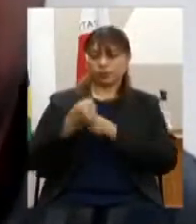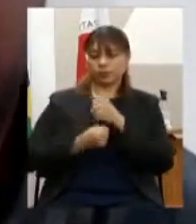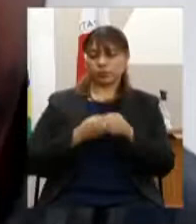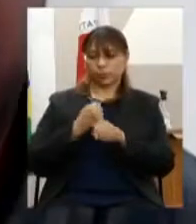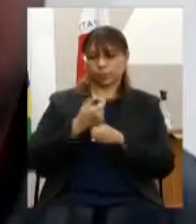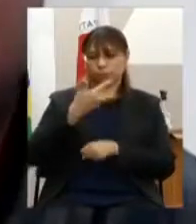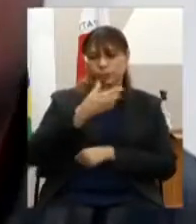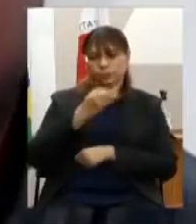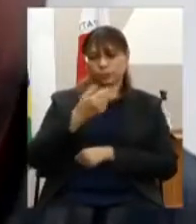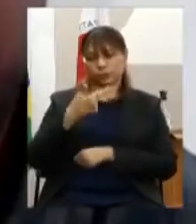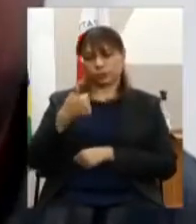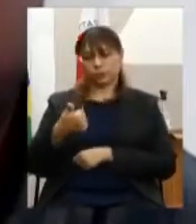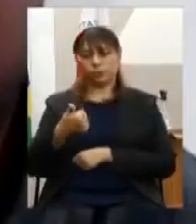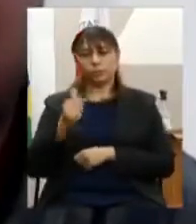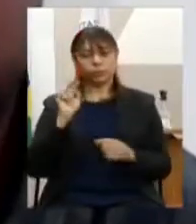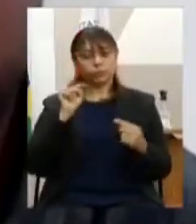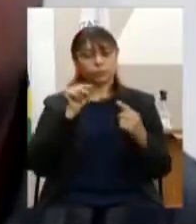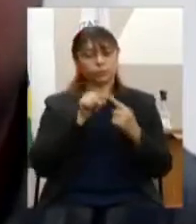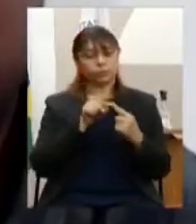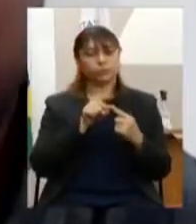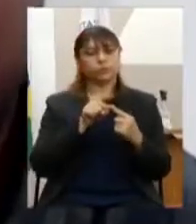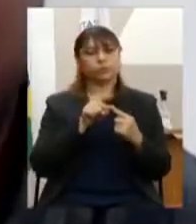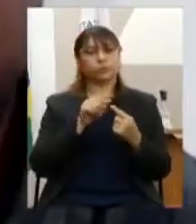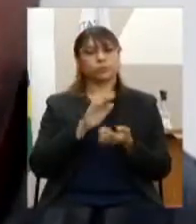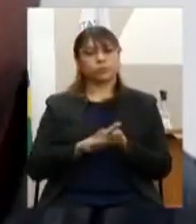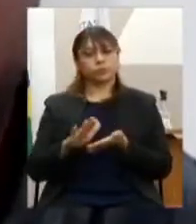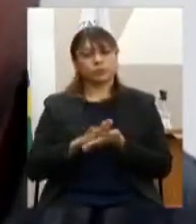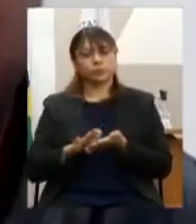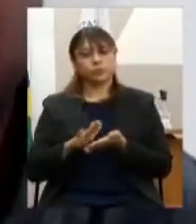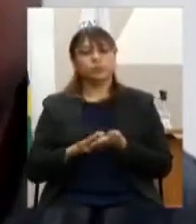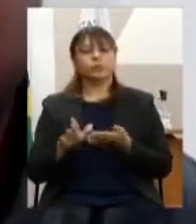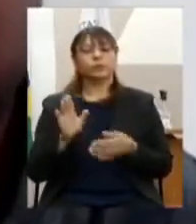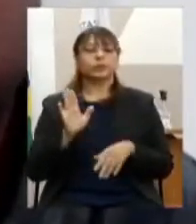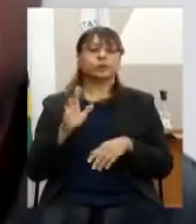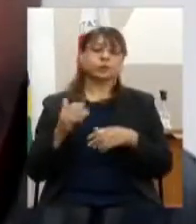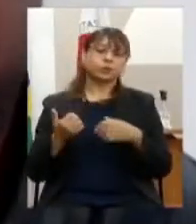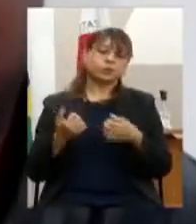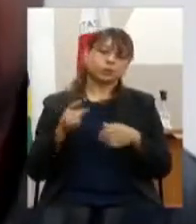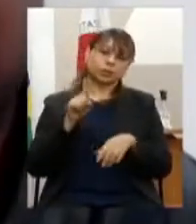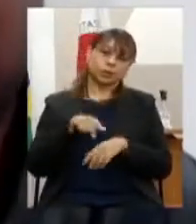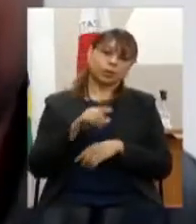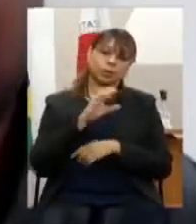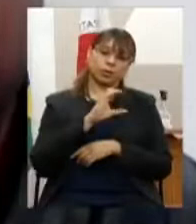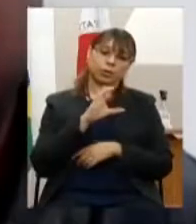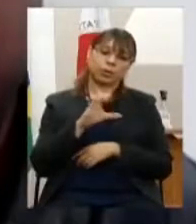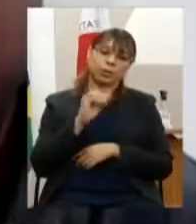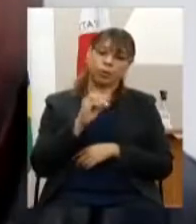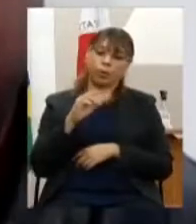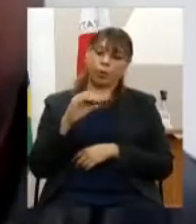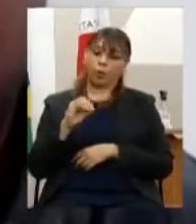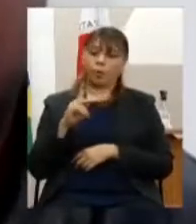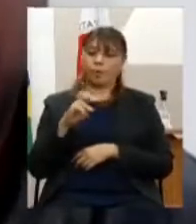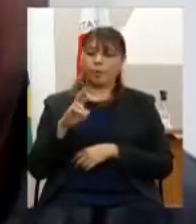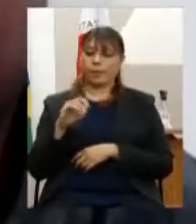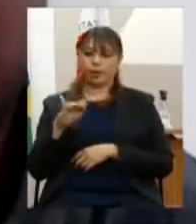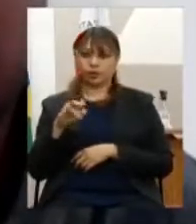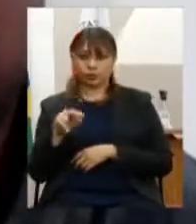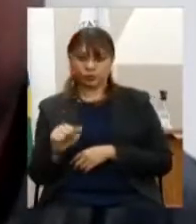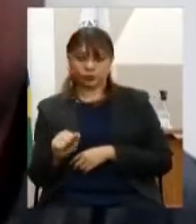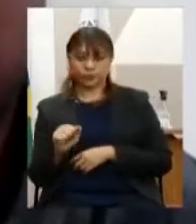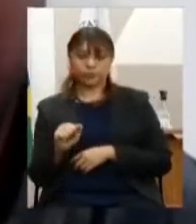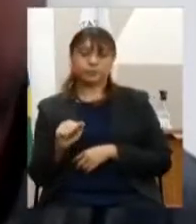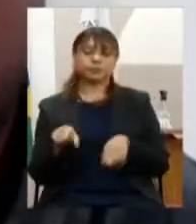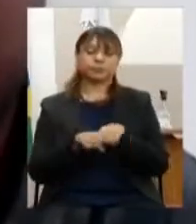especificando como objetivo de gasto desse acréscimo apoio e criação de gestão de cooperativas alteração da ação